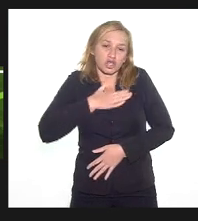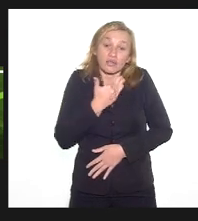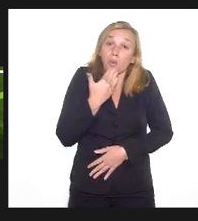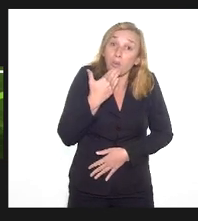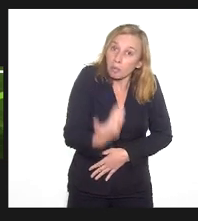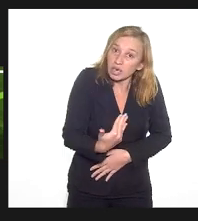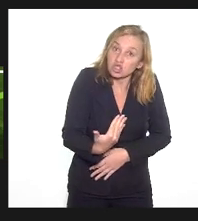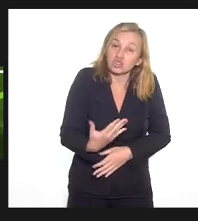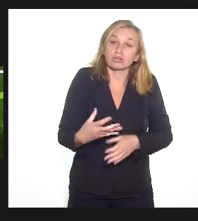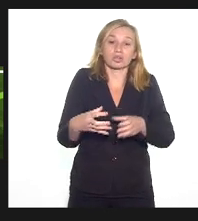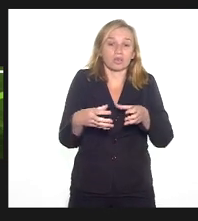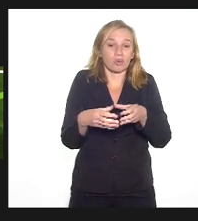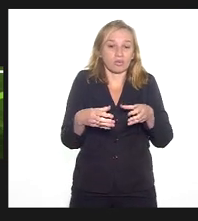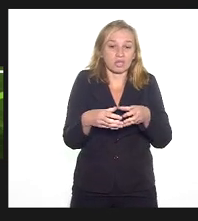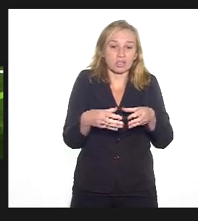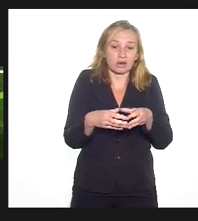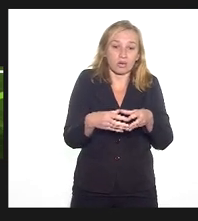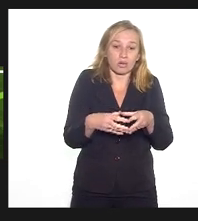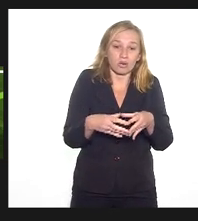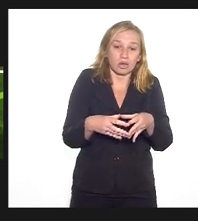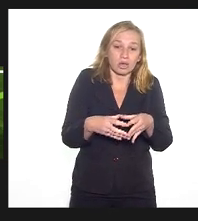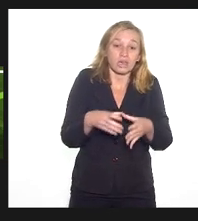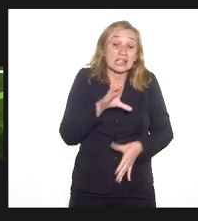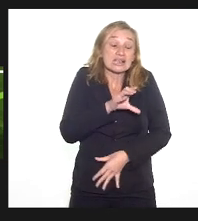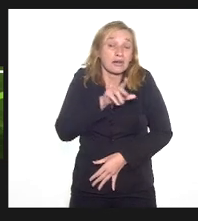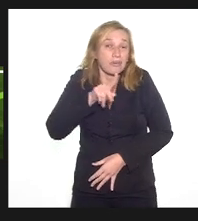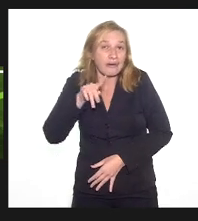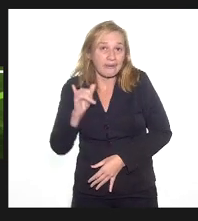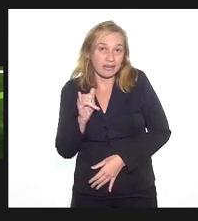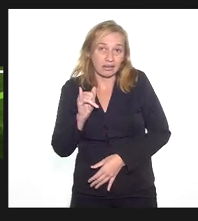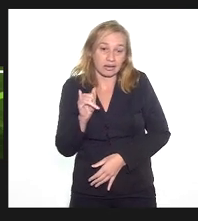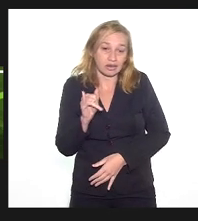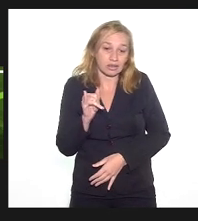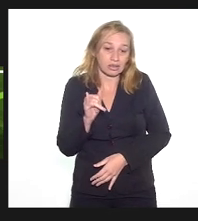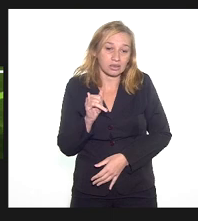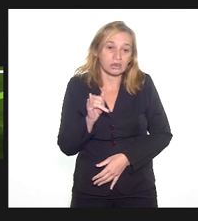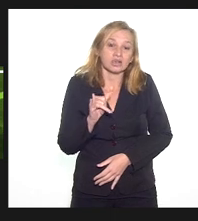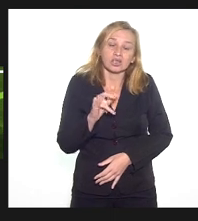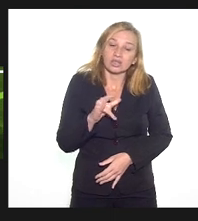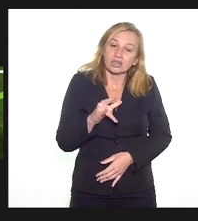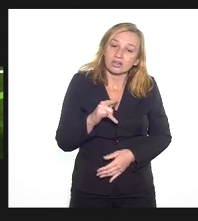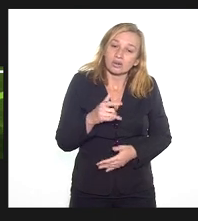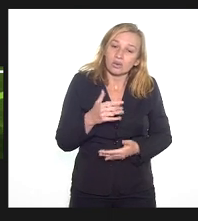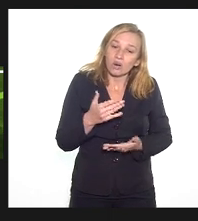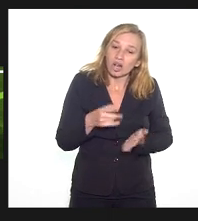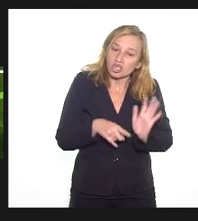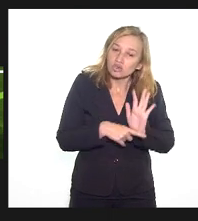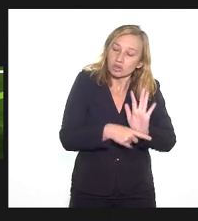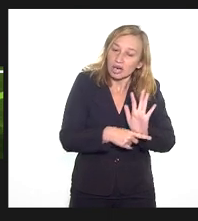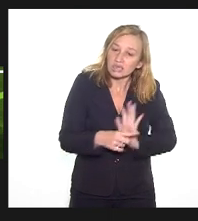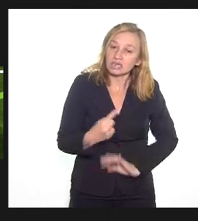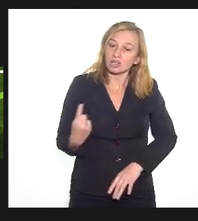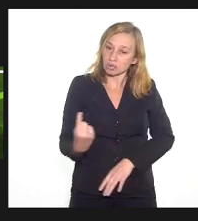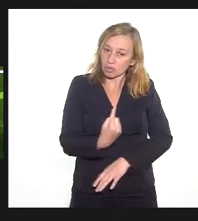apelo a essa comissão, fazer um apelo a essa CPI que tivesse um trato com a gente, que é vítima